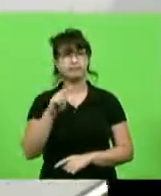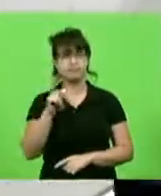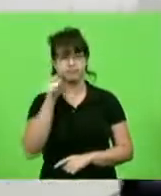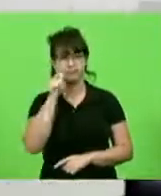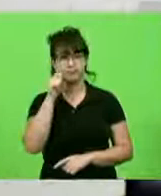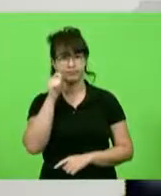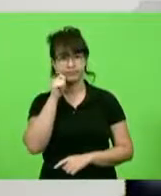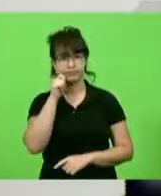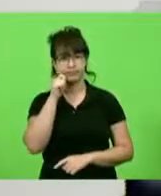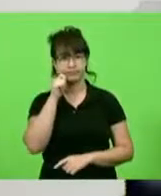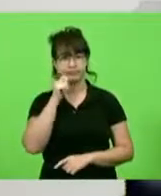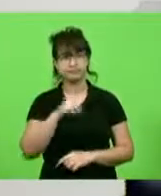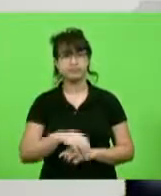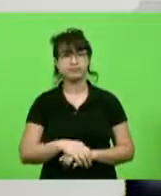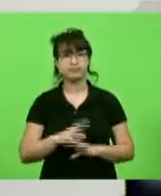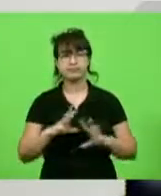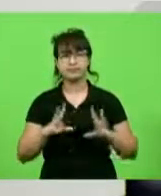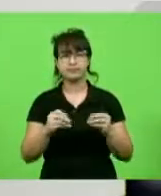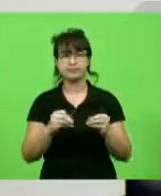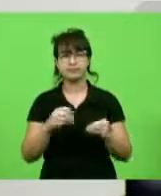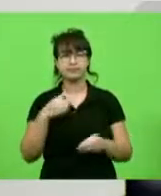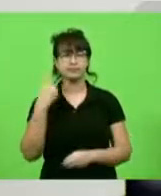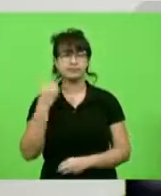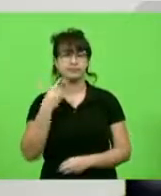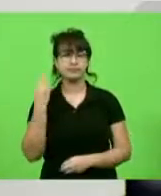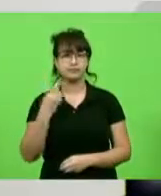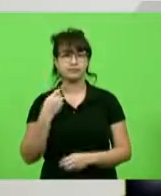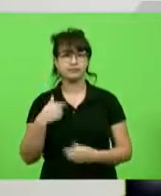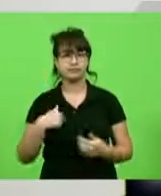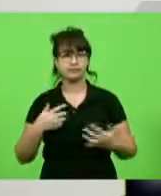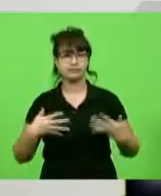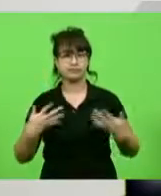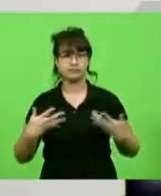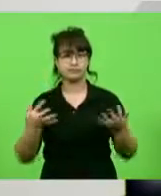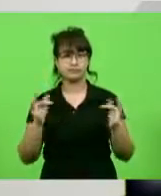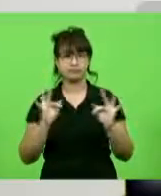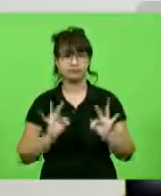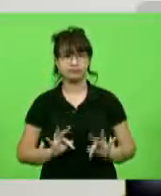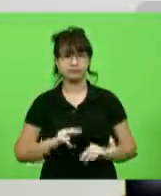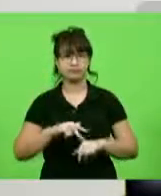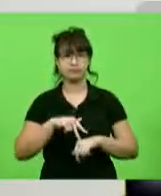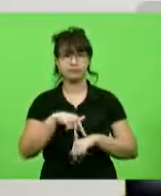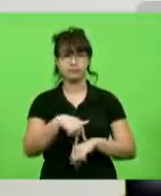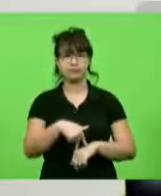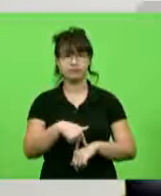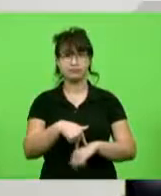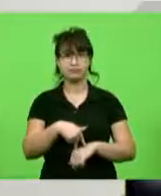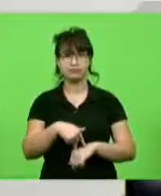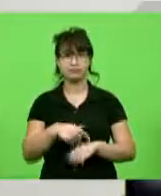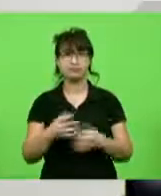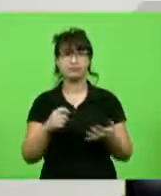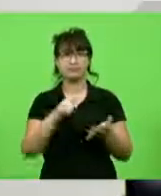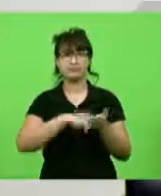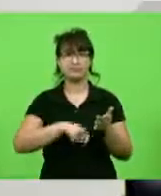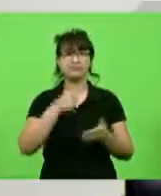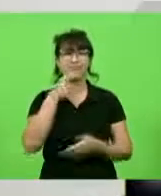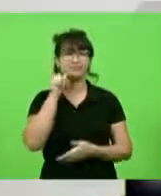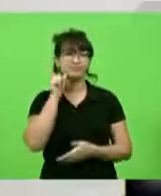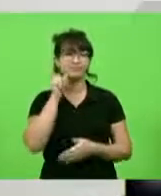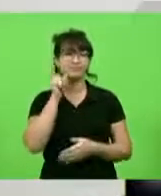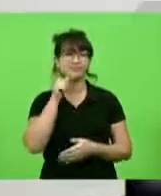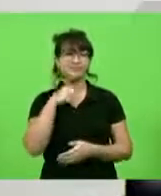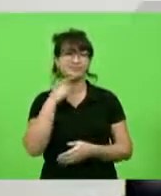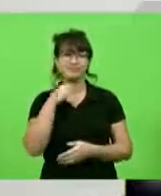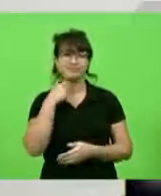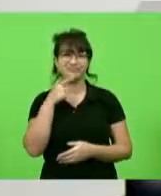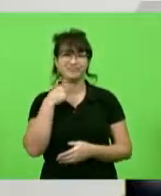senhoras demais deputados. Com muita alegria hoje, eu tentei me inscrever no dia de ontem, não consegui a tempo,